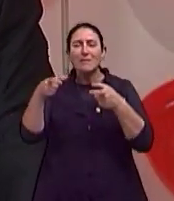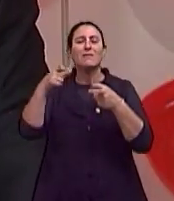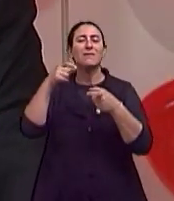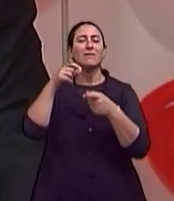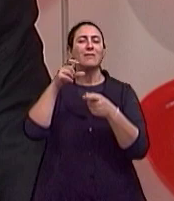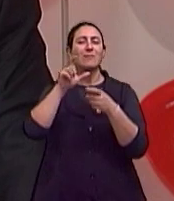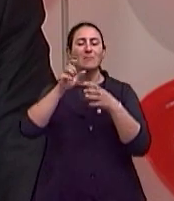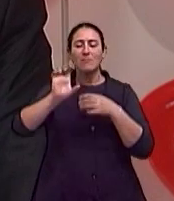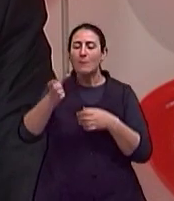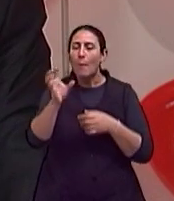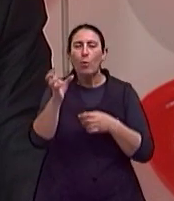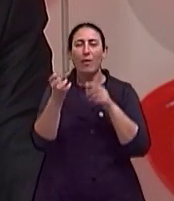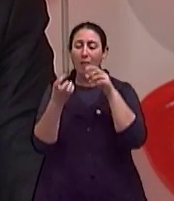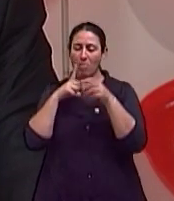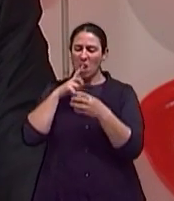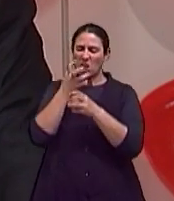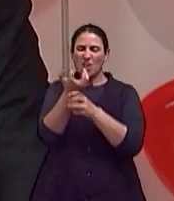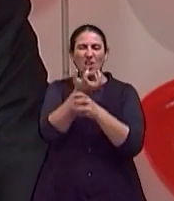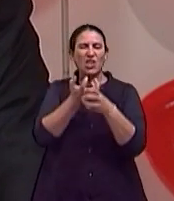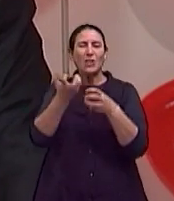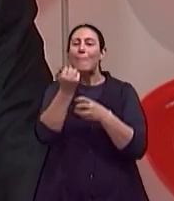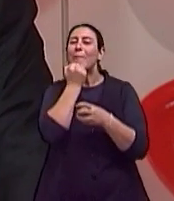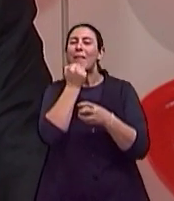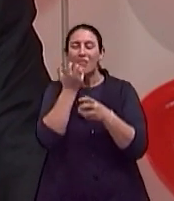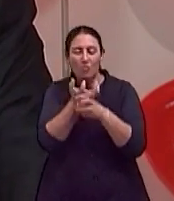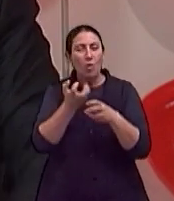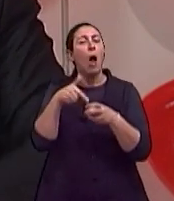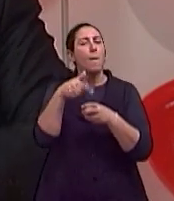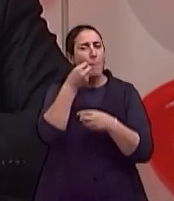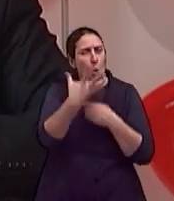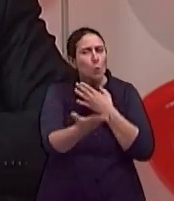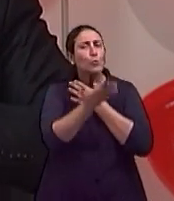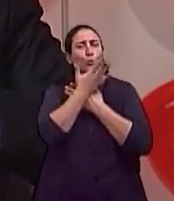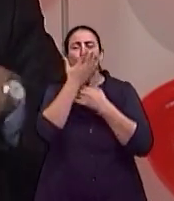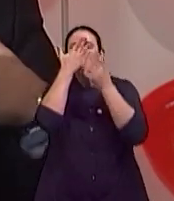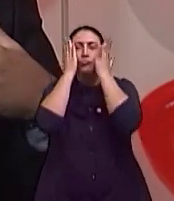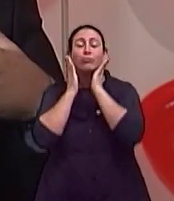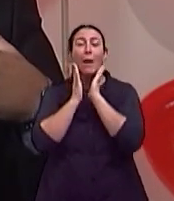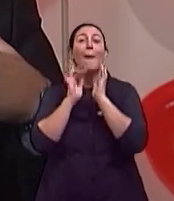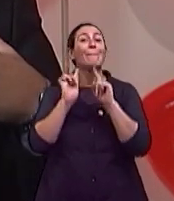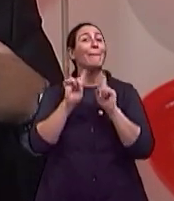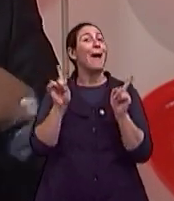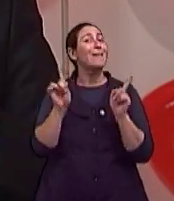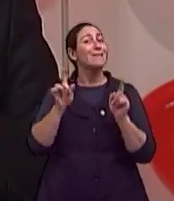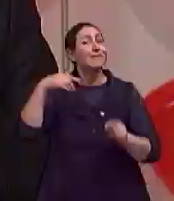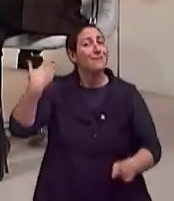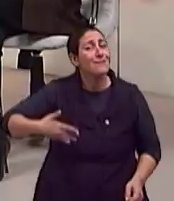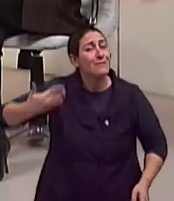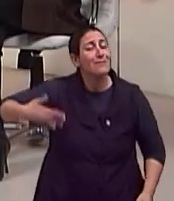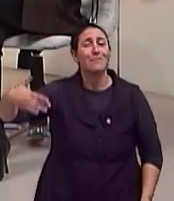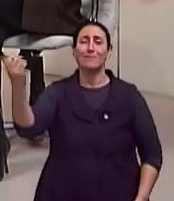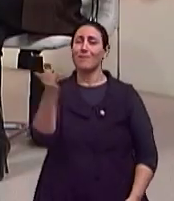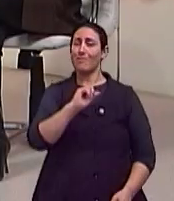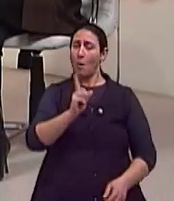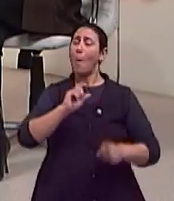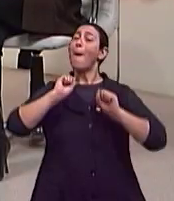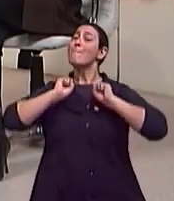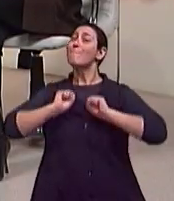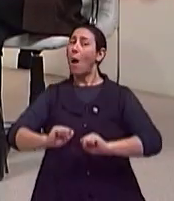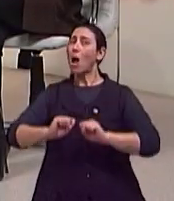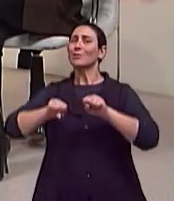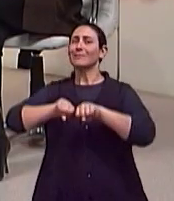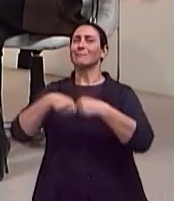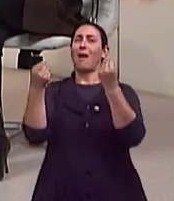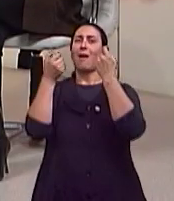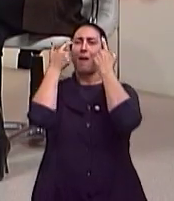essa renovação não pode ser feita com muita frequência, porque senão ele agride a pele. E como eu digo sempre aqui... renova demais, tu